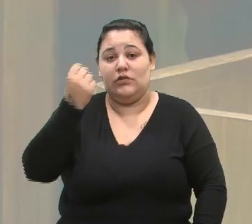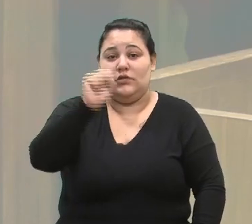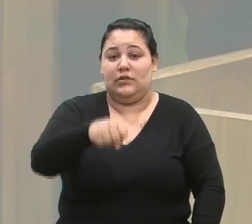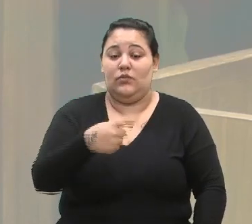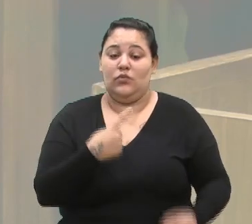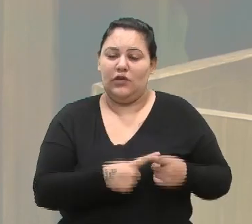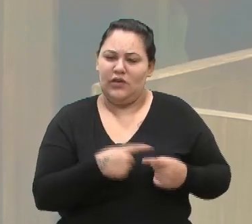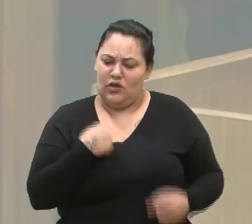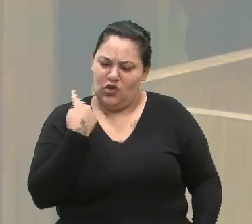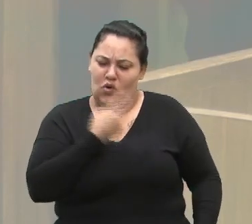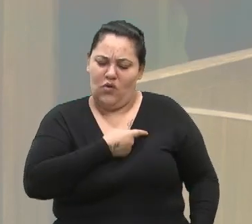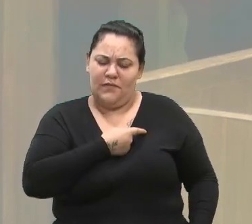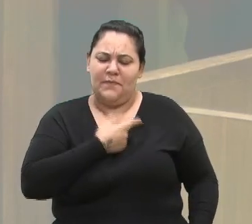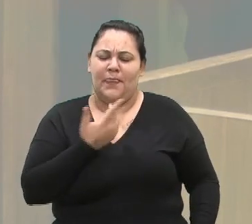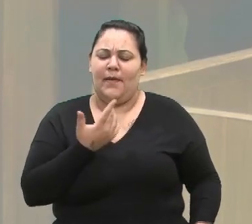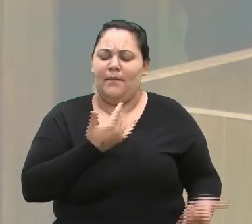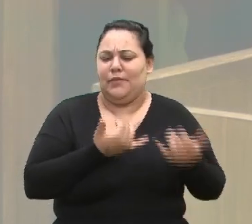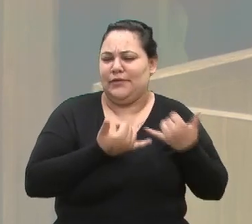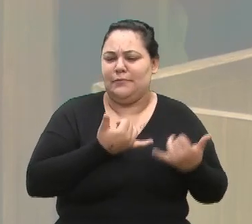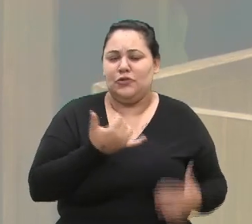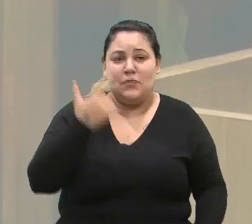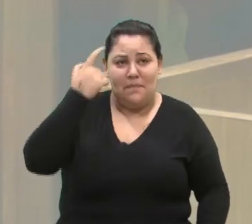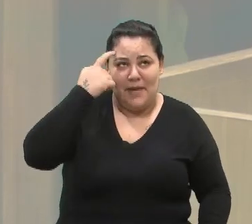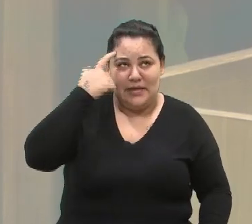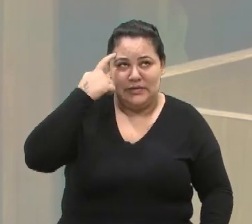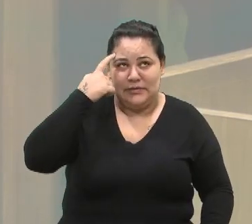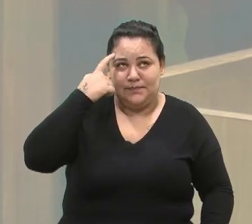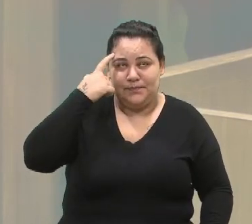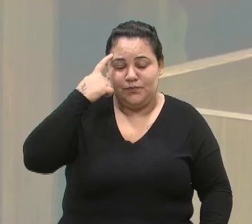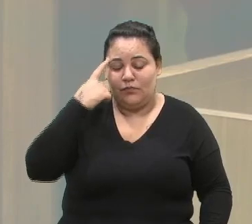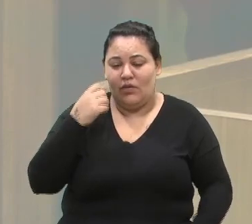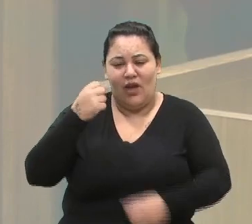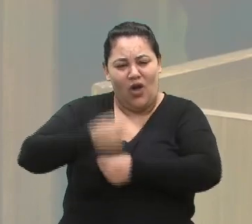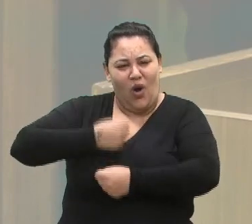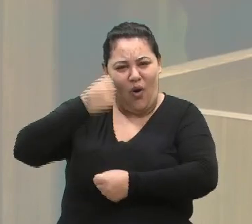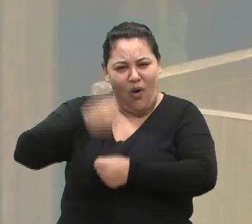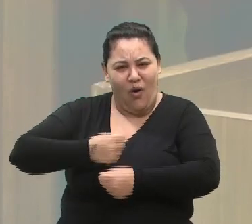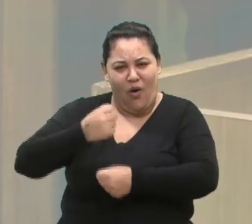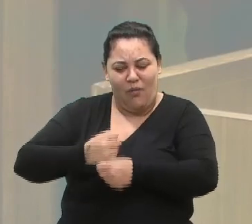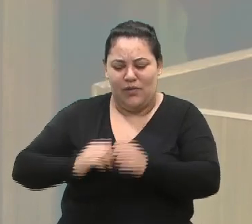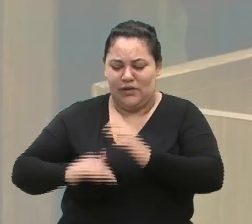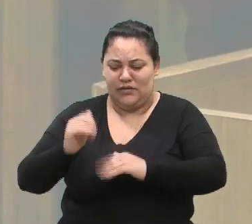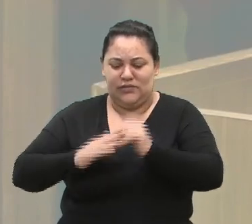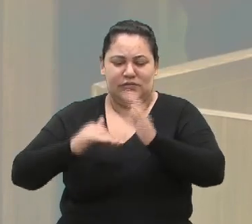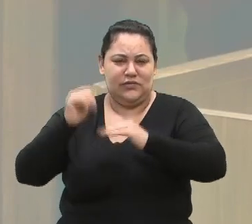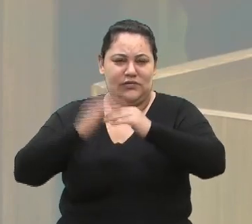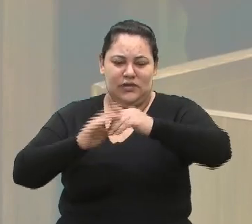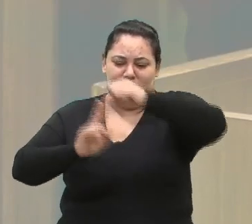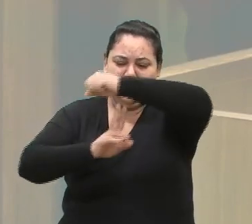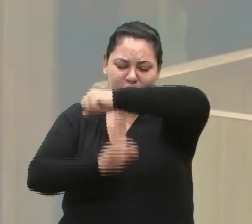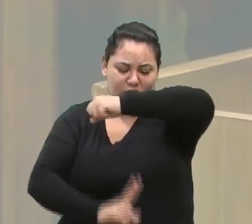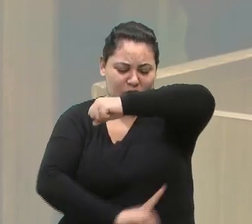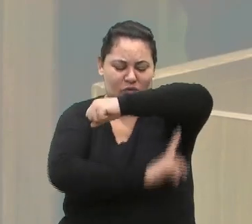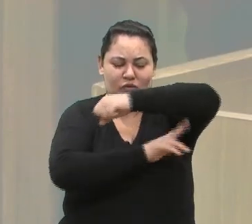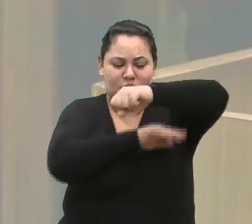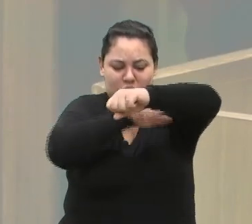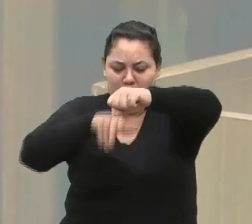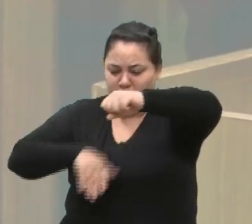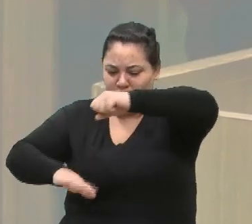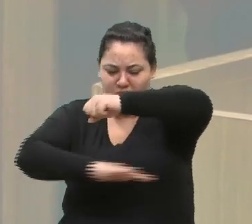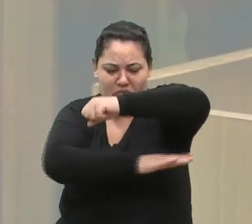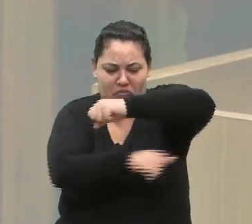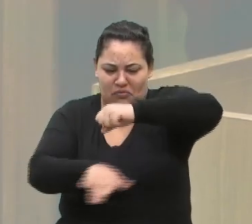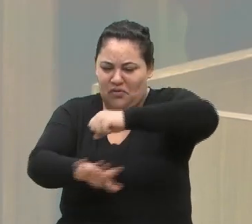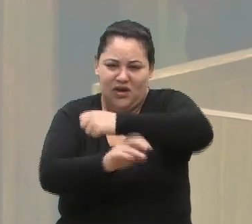quando a gente pensa em construir grandes obras, radiaus do oeste, viadutos, enfim, nós precisamos